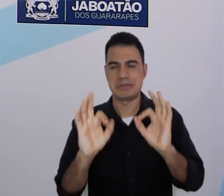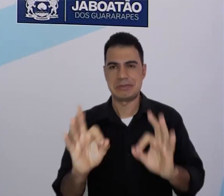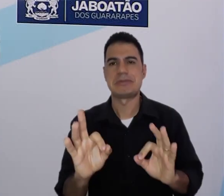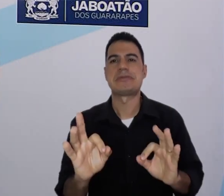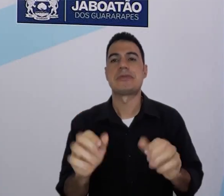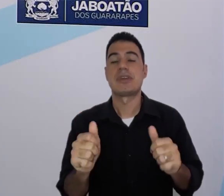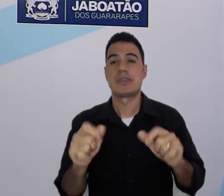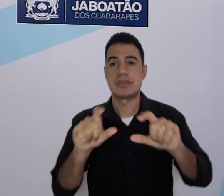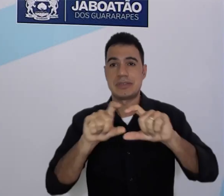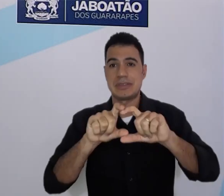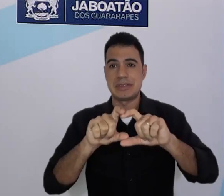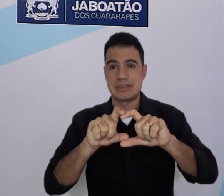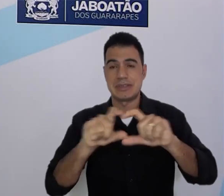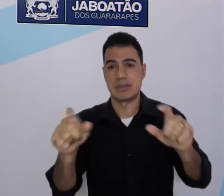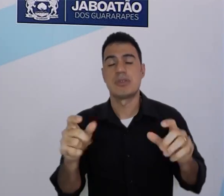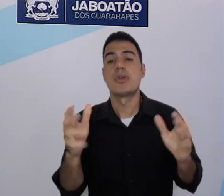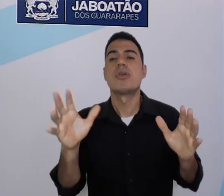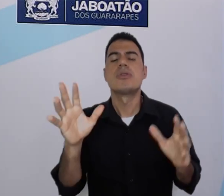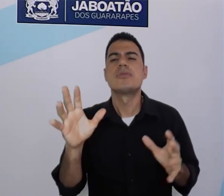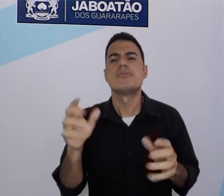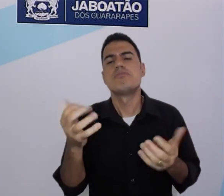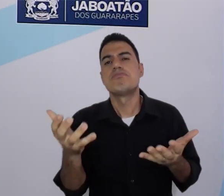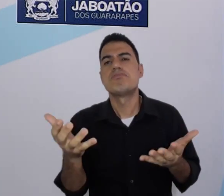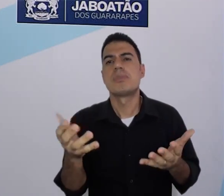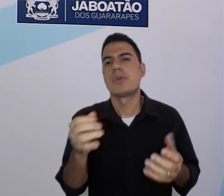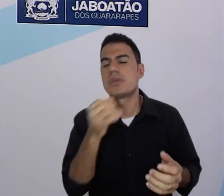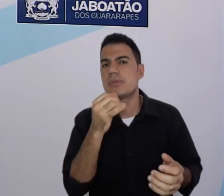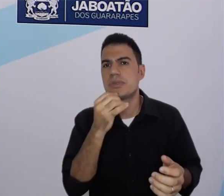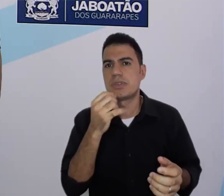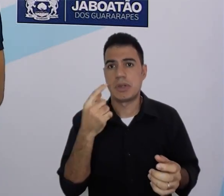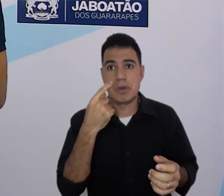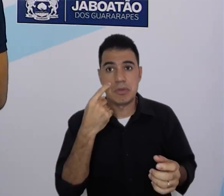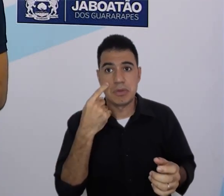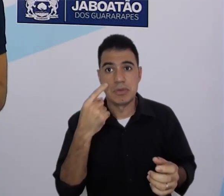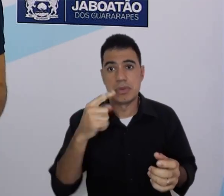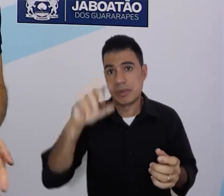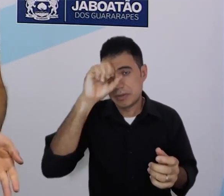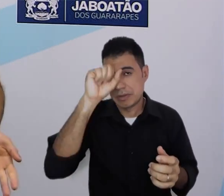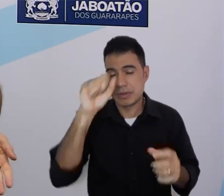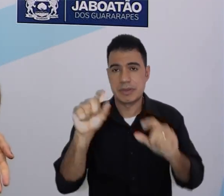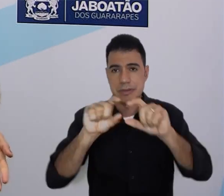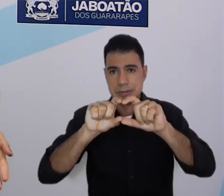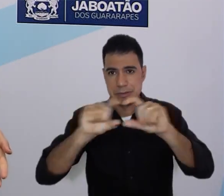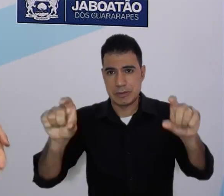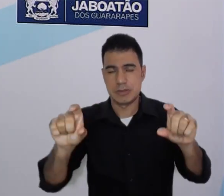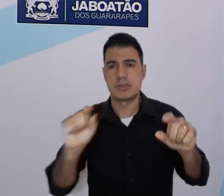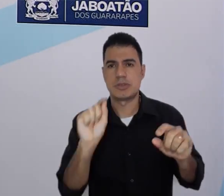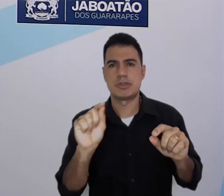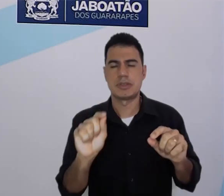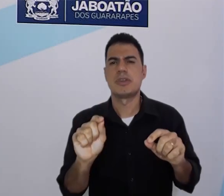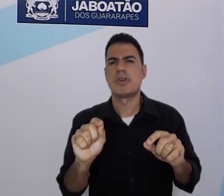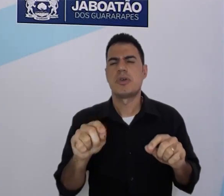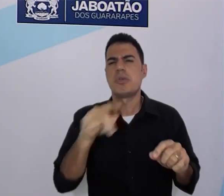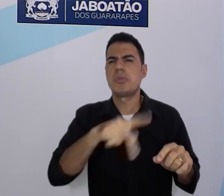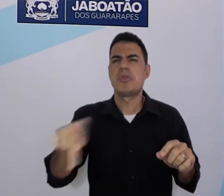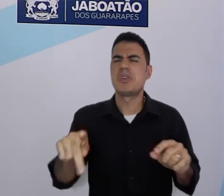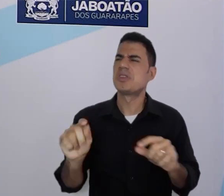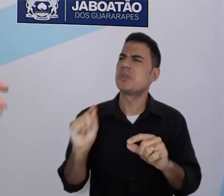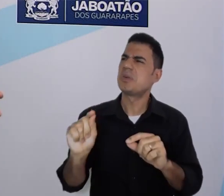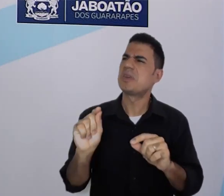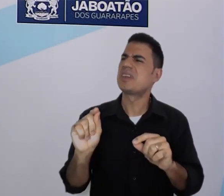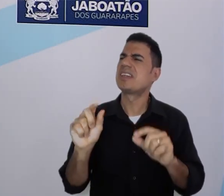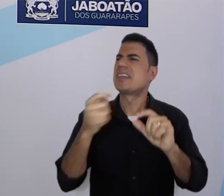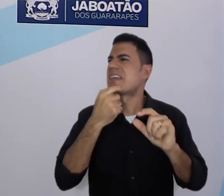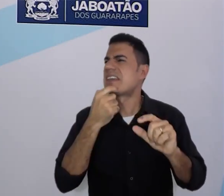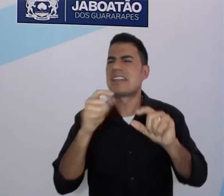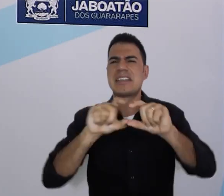vocês, alunos! Então, vamos dar uma olhada sobre Personal Information. Mas, teacher, o que é Personal